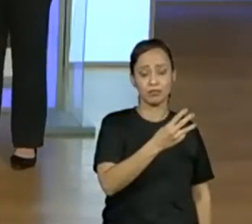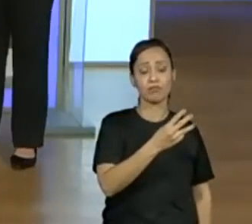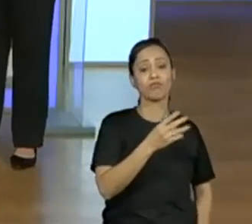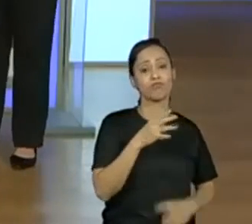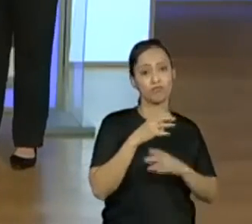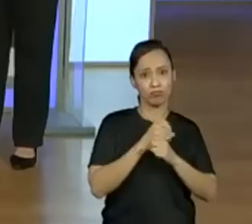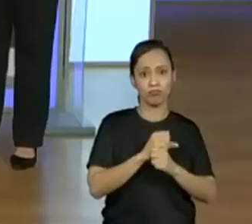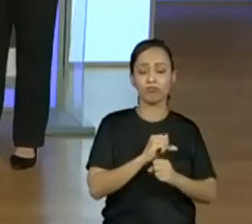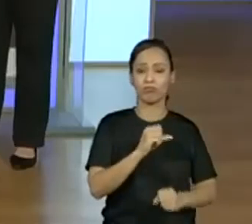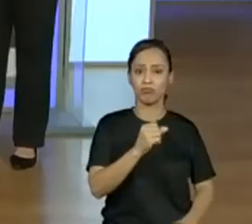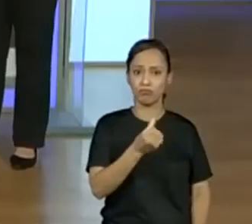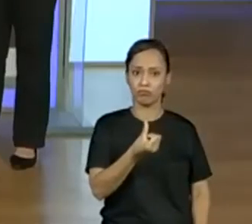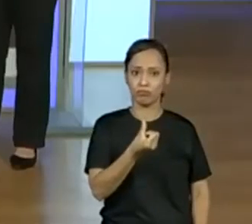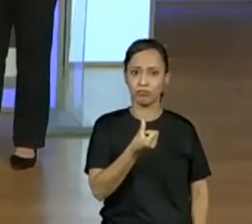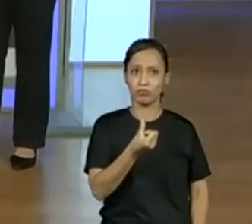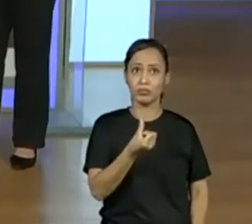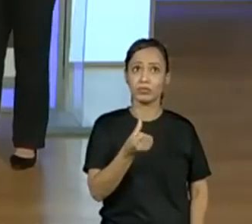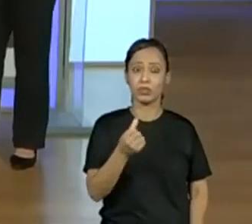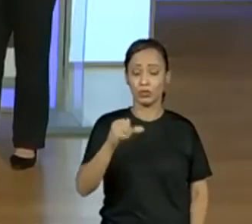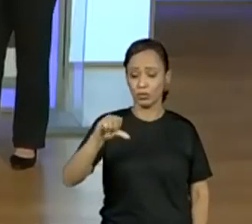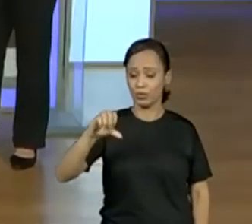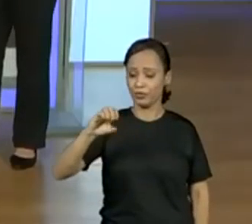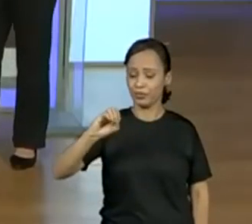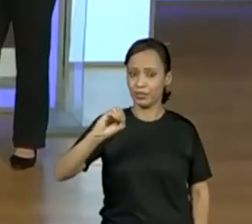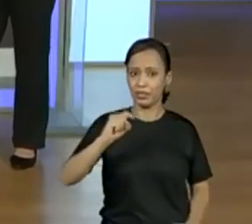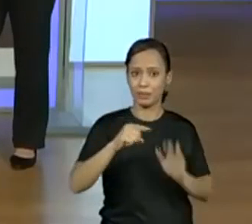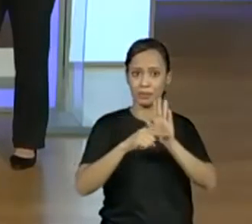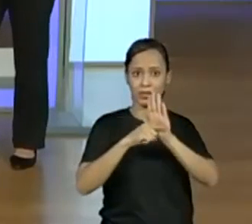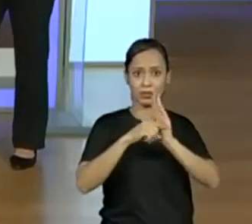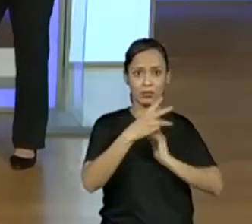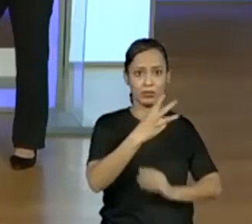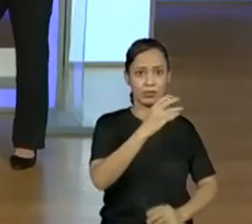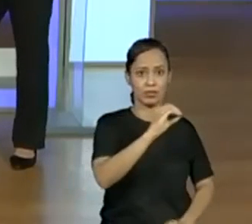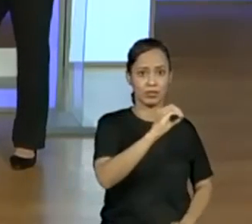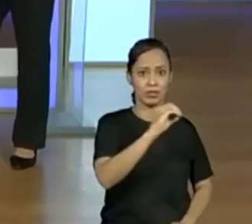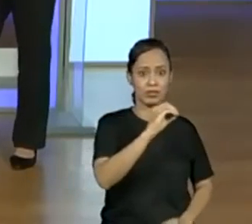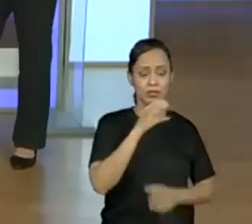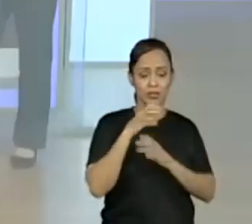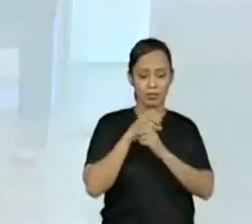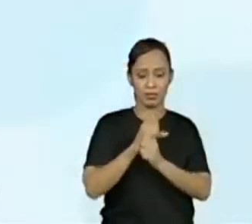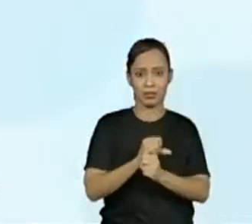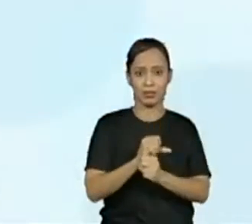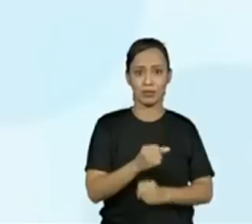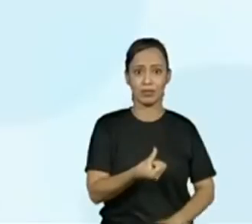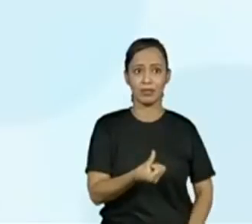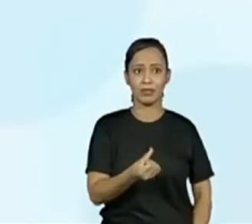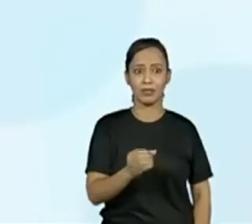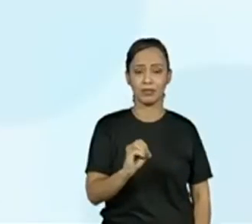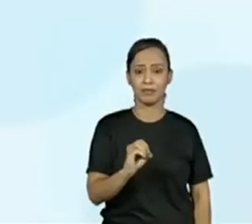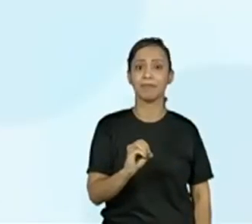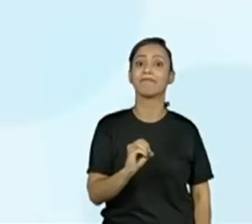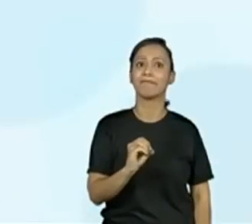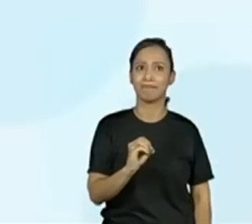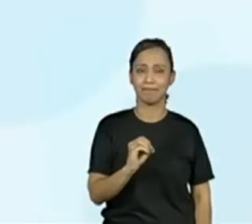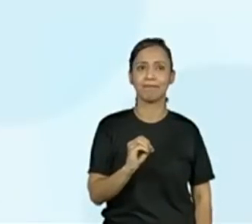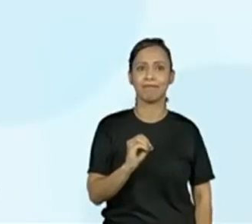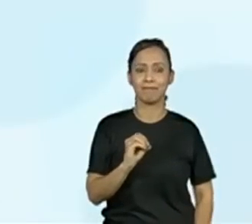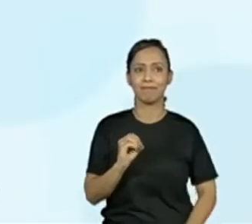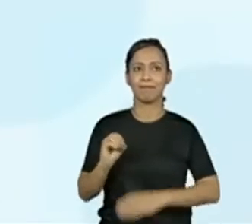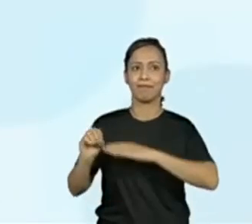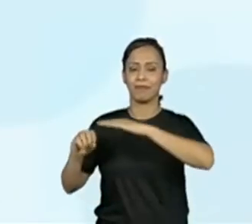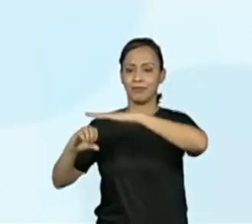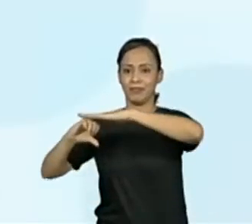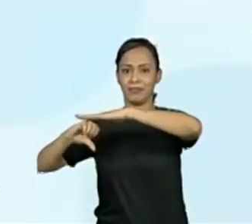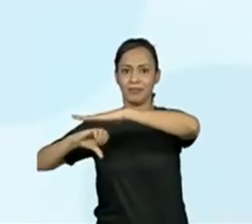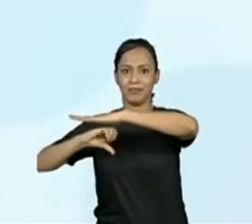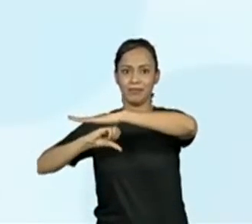90 menos 30 é igual a 60. Olha como facilita, não é? Registrei aqui, então, para a gente conferir o próximo salto.